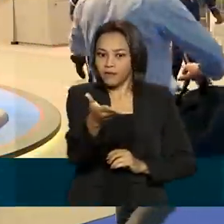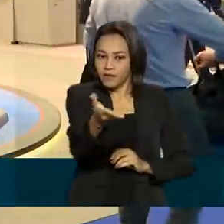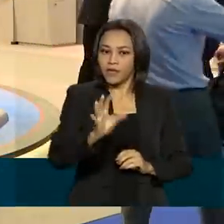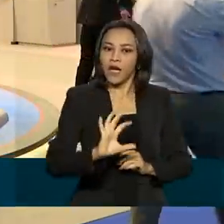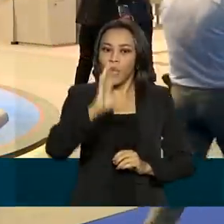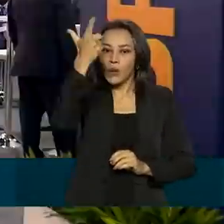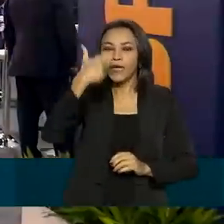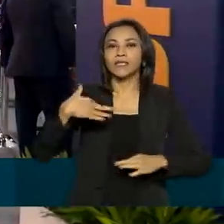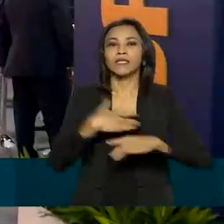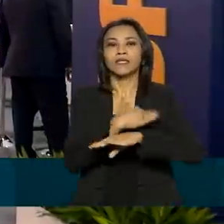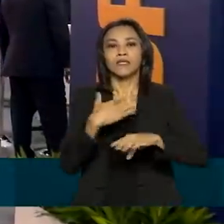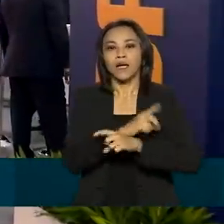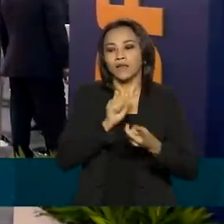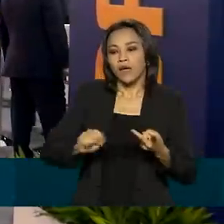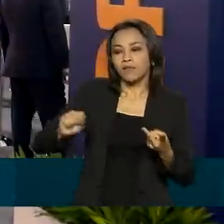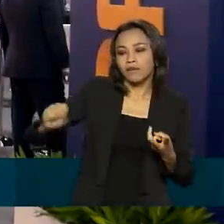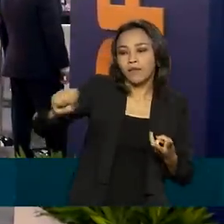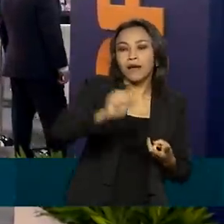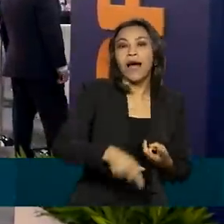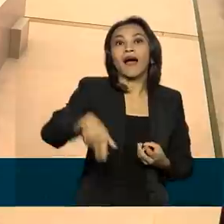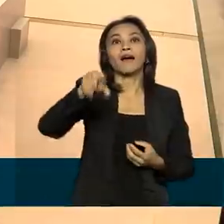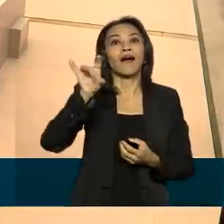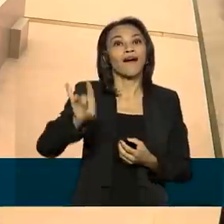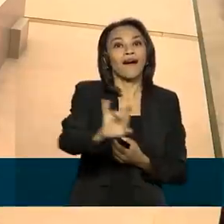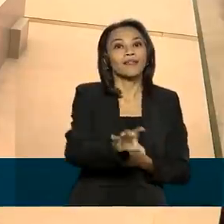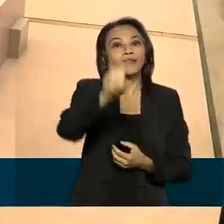cidades diferentes a cada cinco anos.